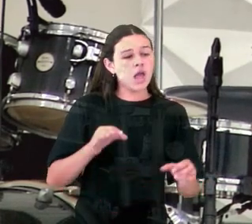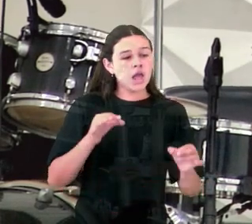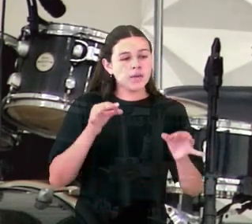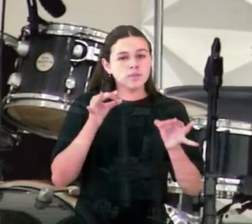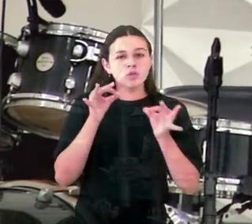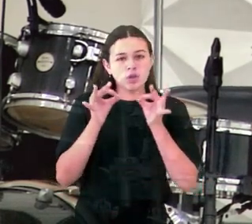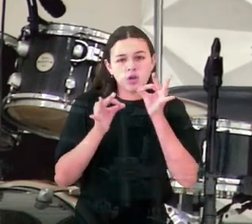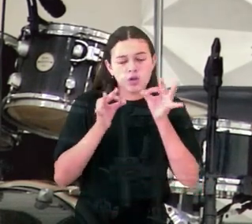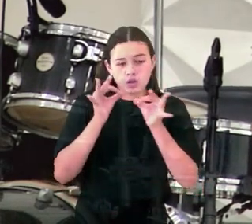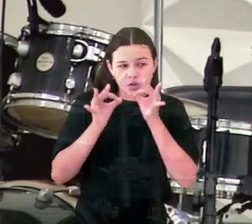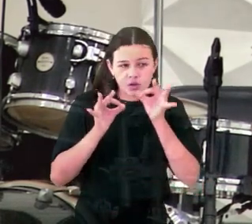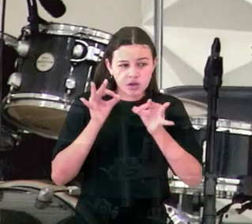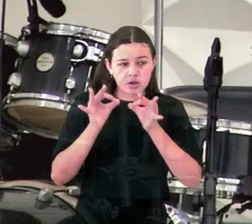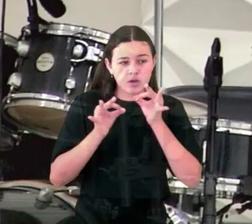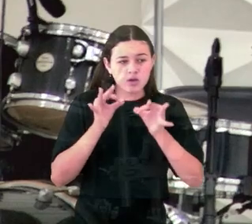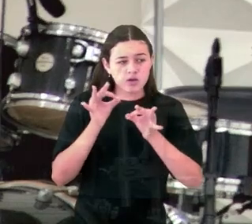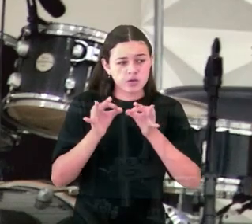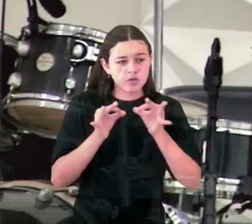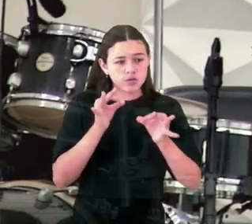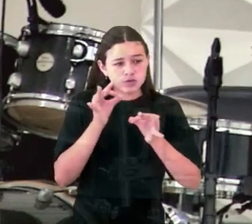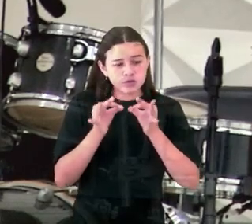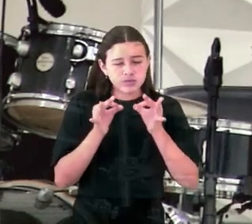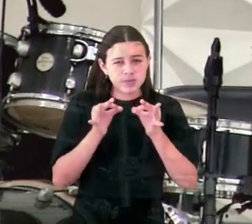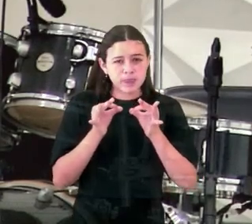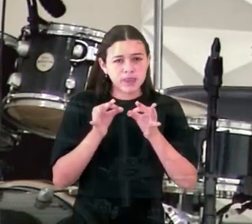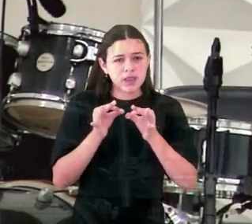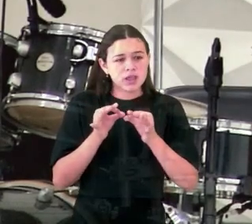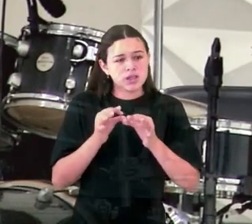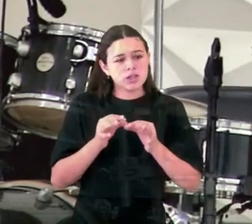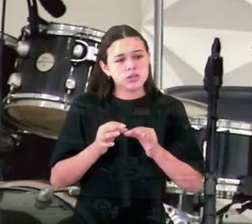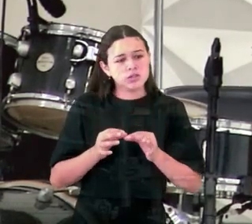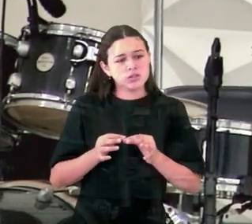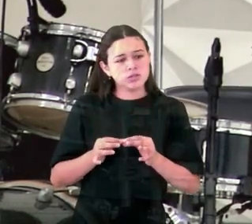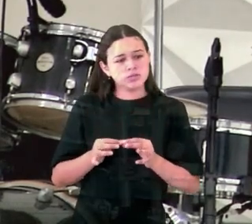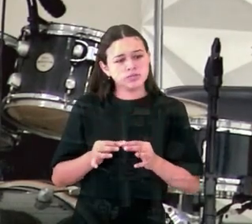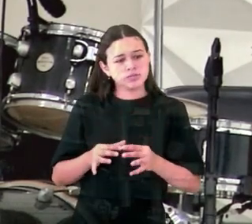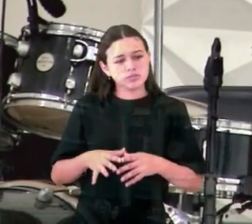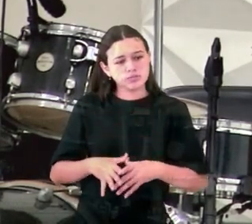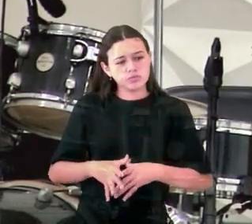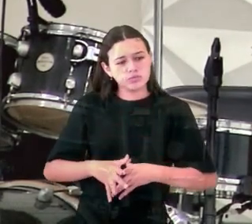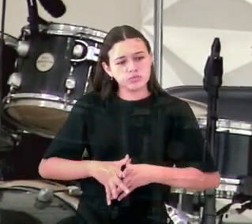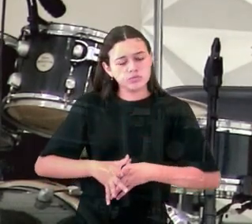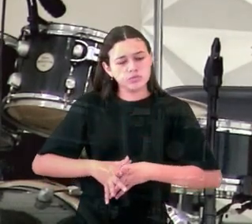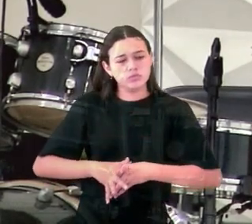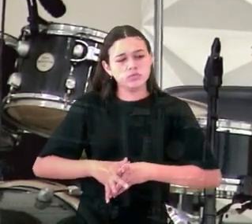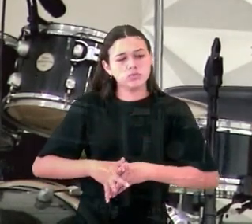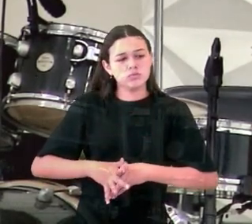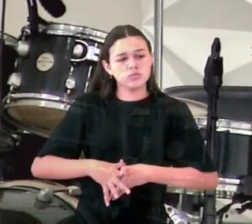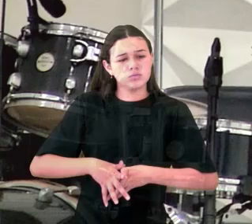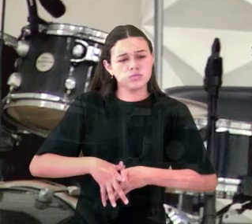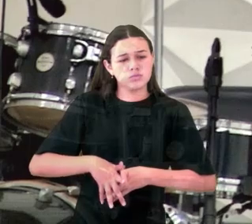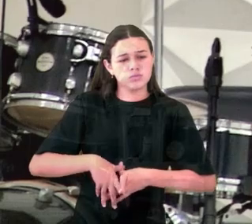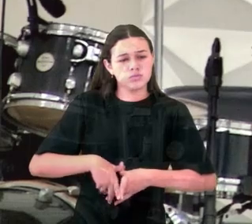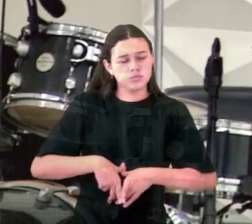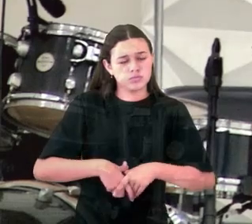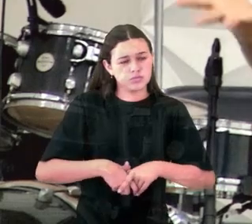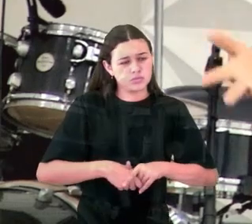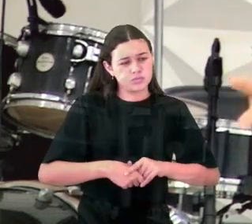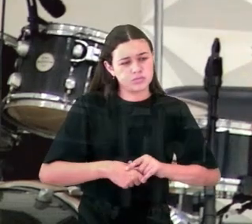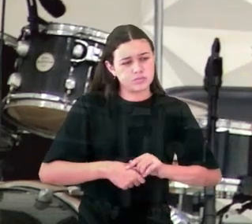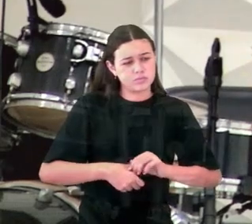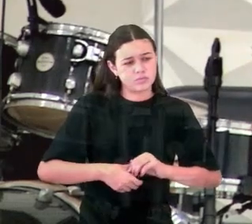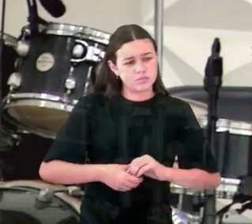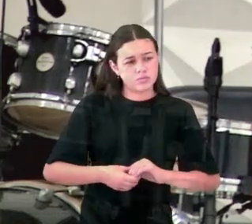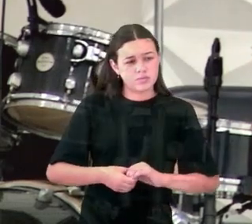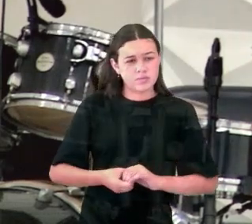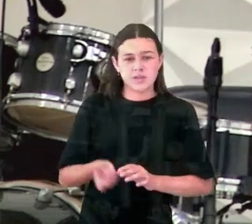colocou diante dela a grande questão daqueles dias, que não era outra. Se Deus existe, se Deus é poderoso, se Deus não criou o mundo para